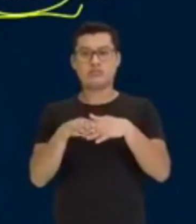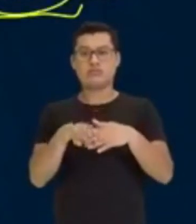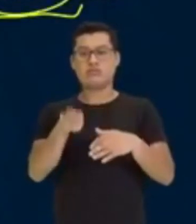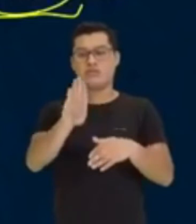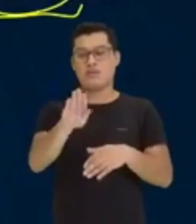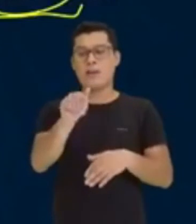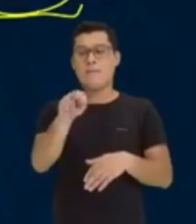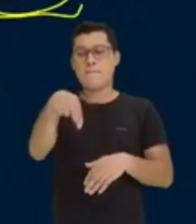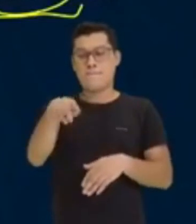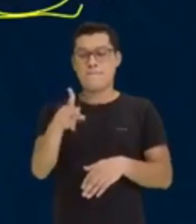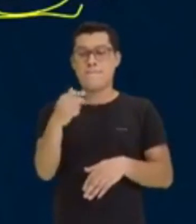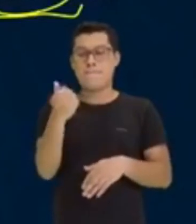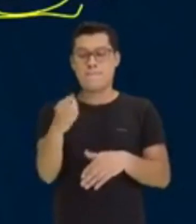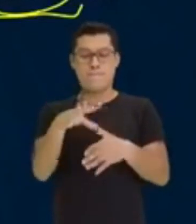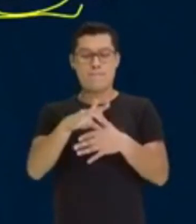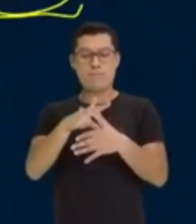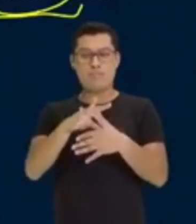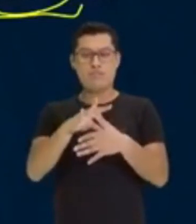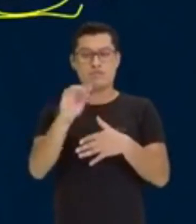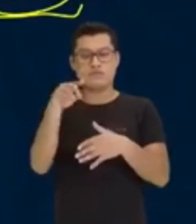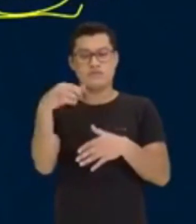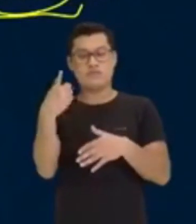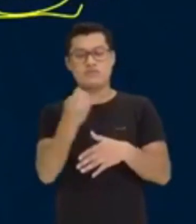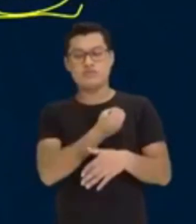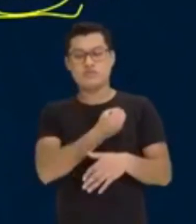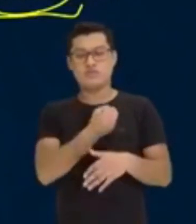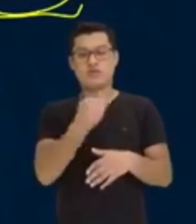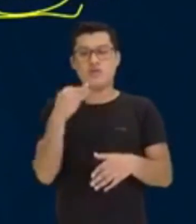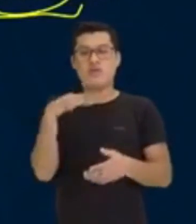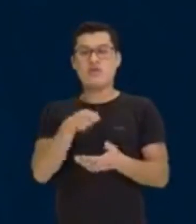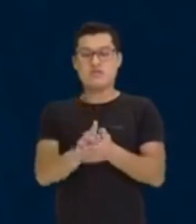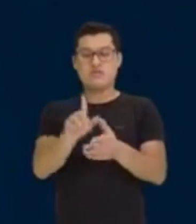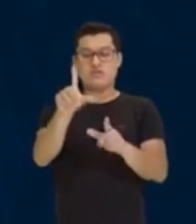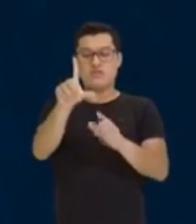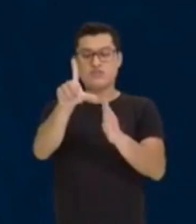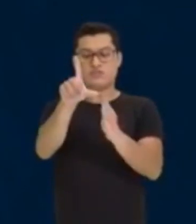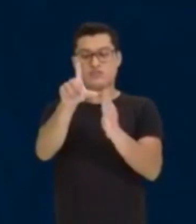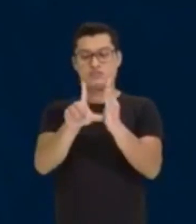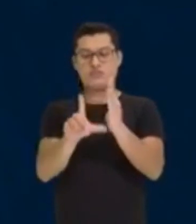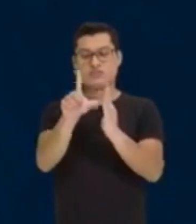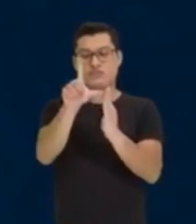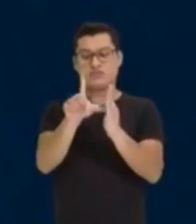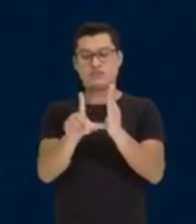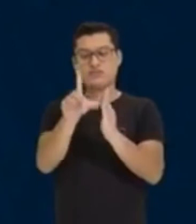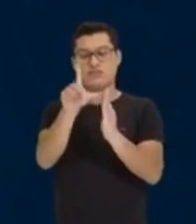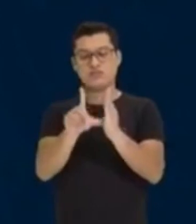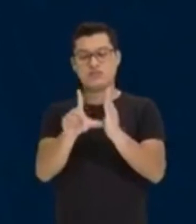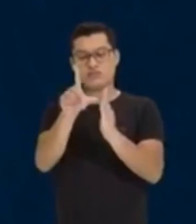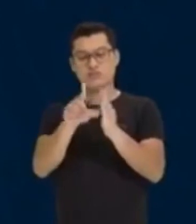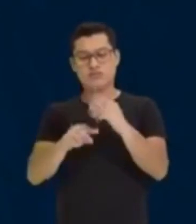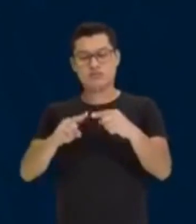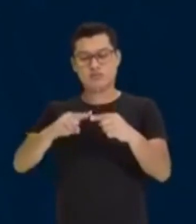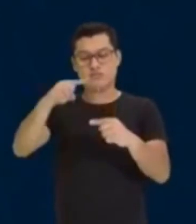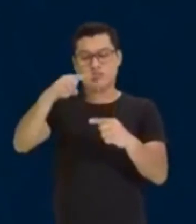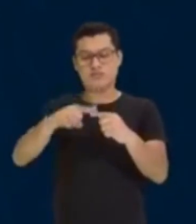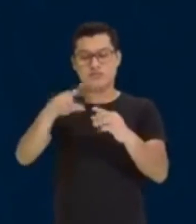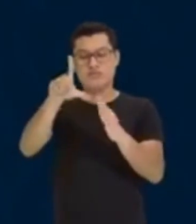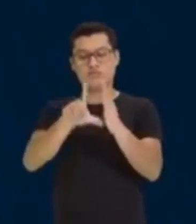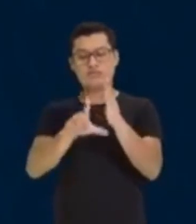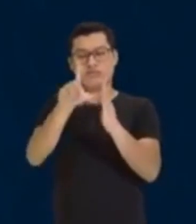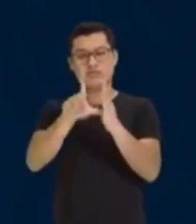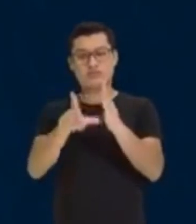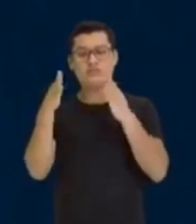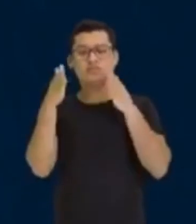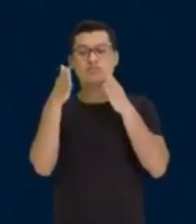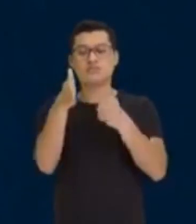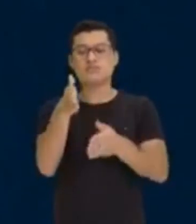grandeza. E biodiesel, tudo bem? Litros de biodiesel. Tá bom? Vem comigo agora. Considere que haja uma proporção direta. Olha, já